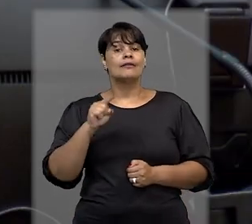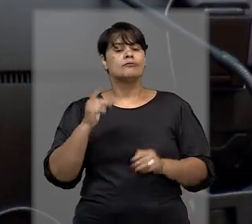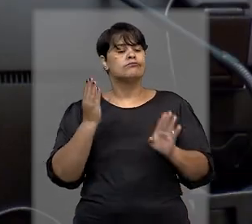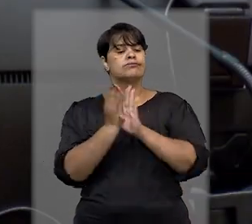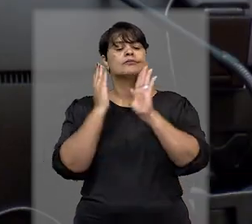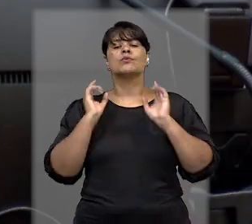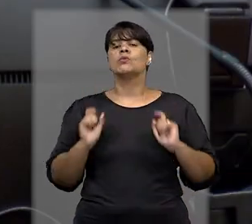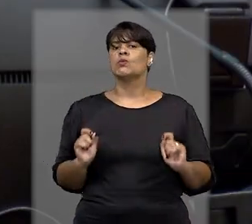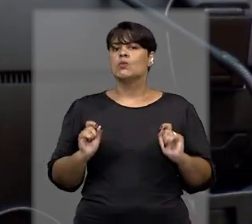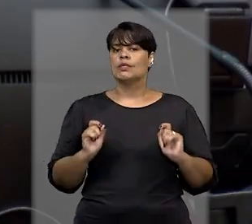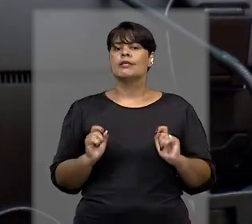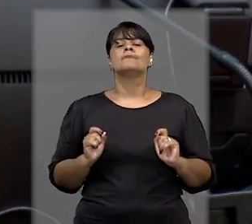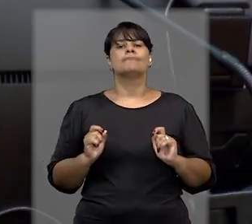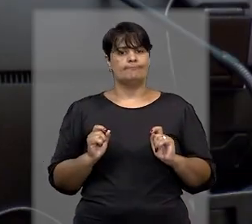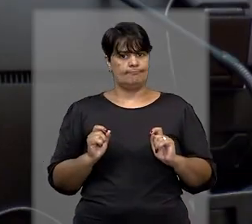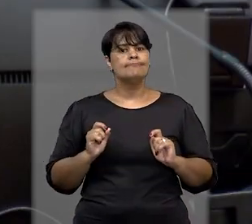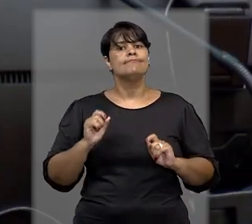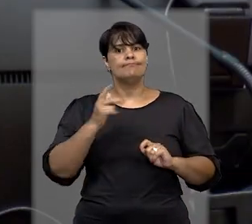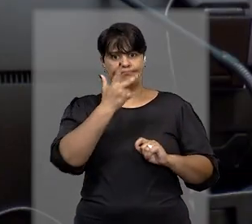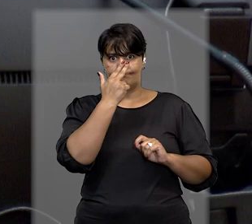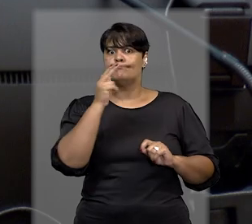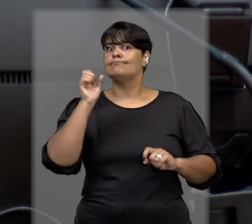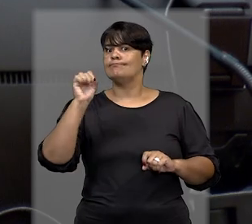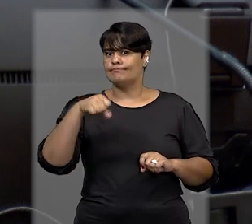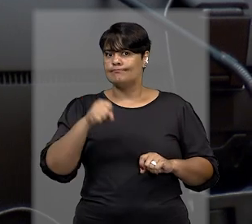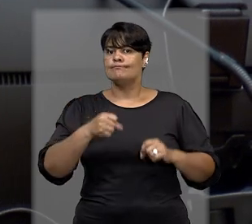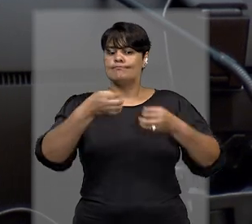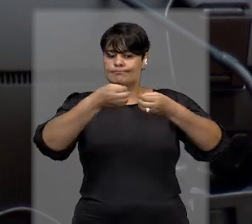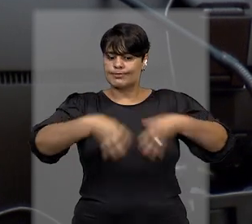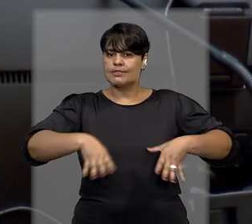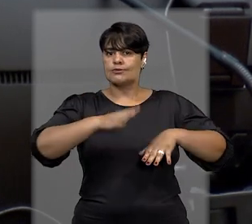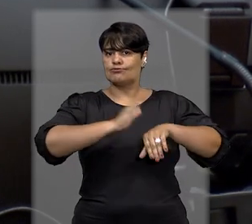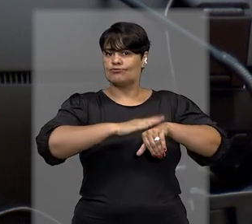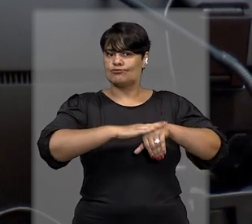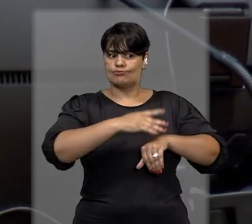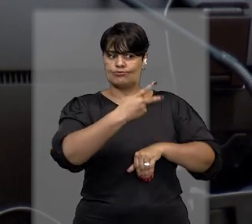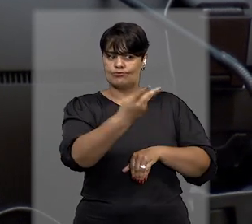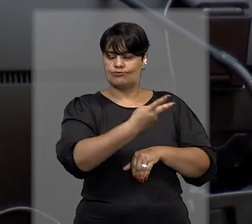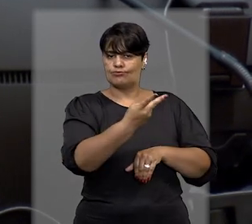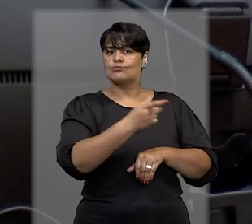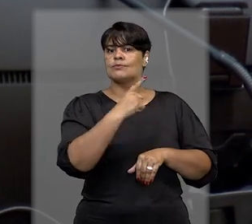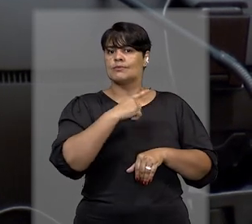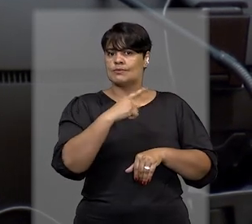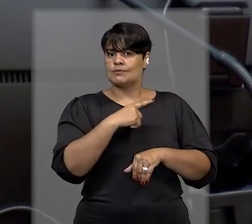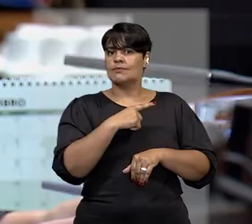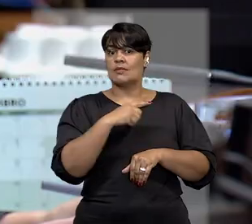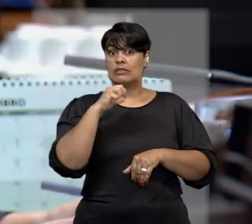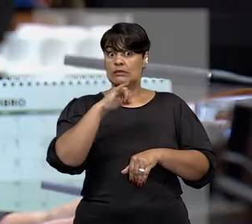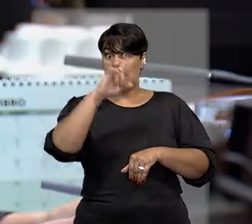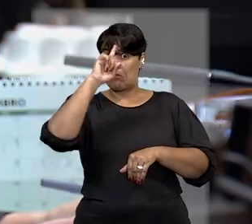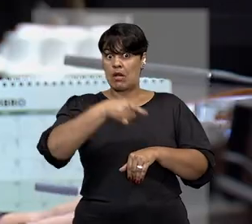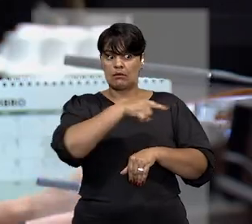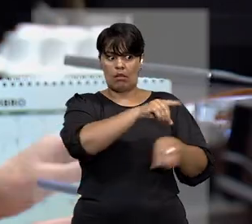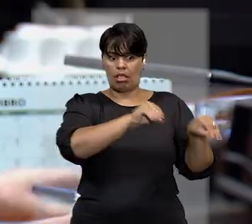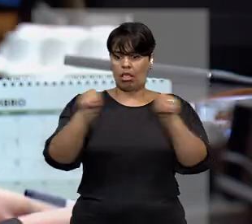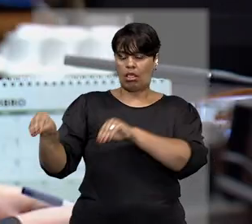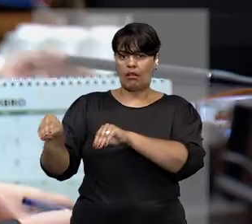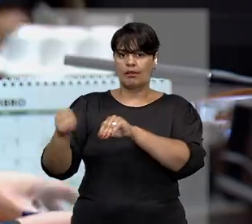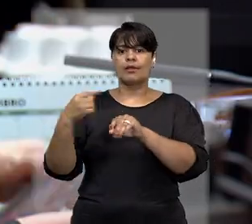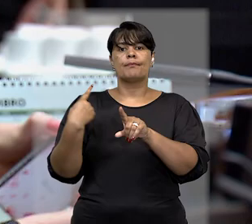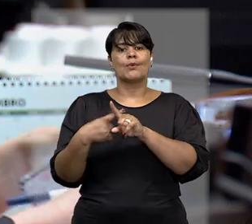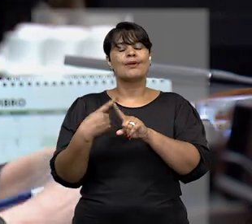possibilidade de dano irreparável caso a ordem de imissão na posse fosse cumprida, já que estão